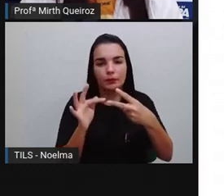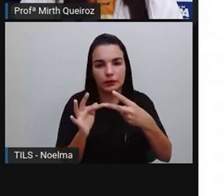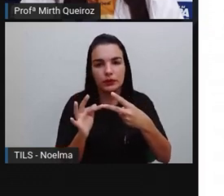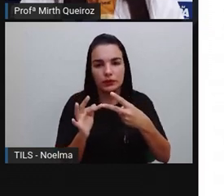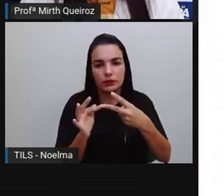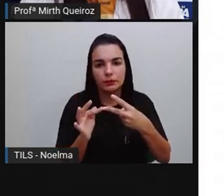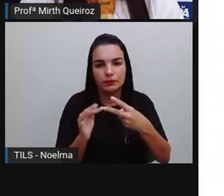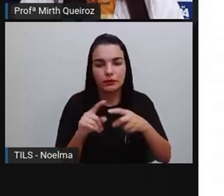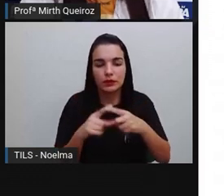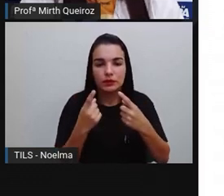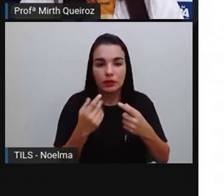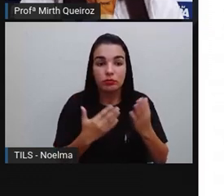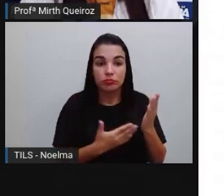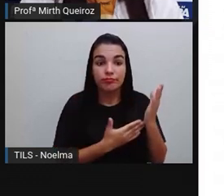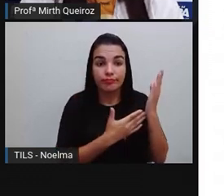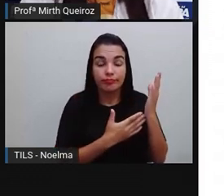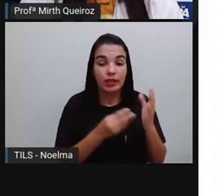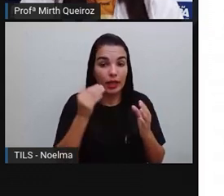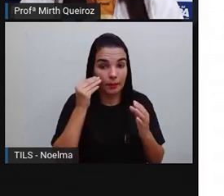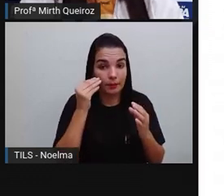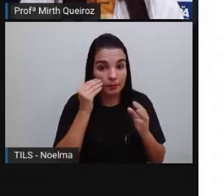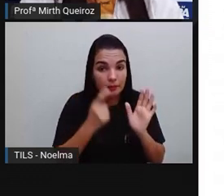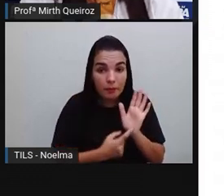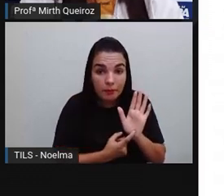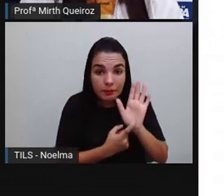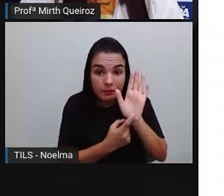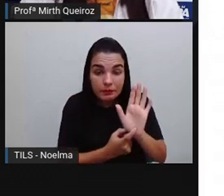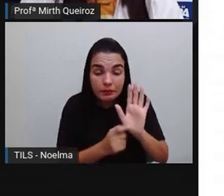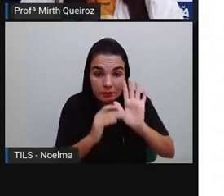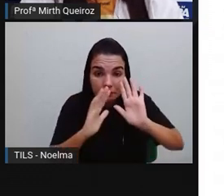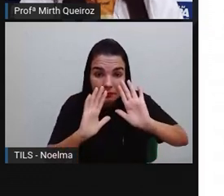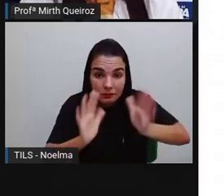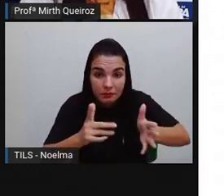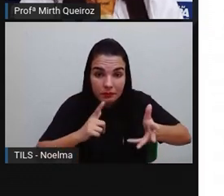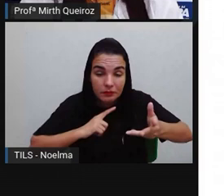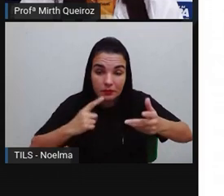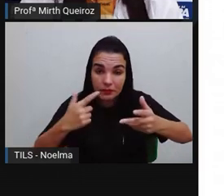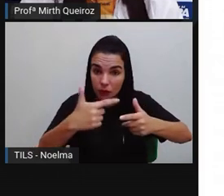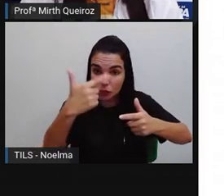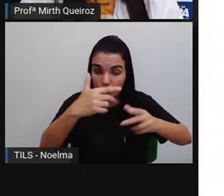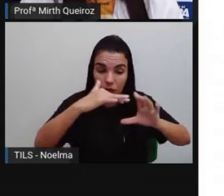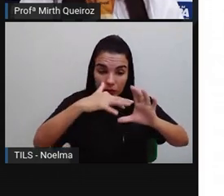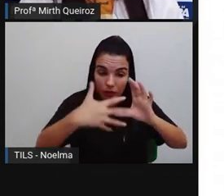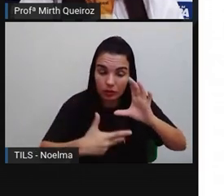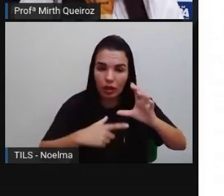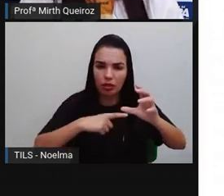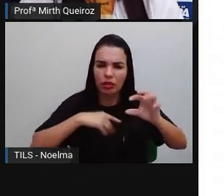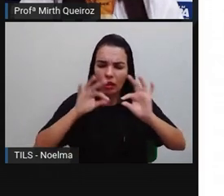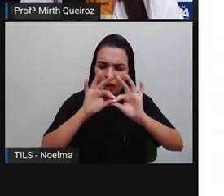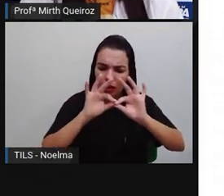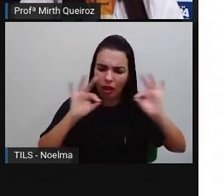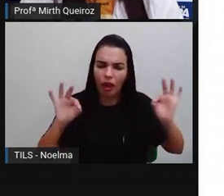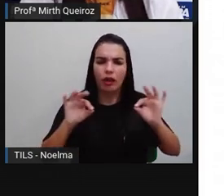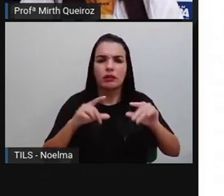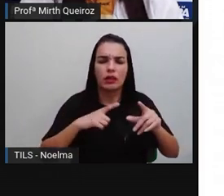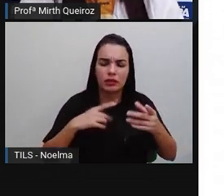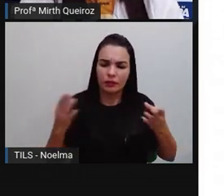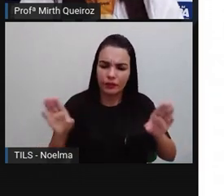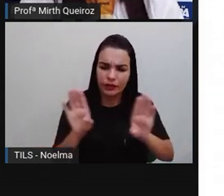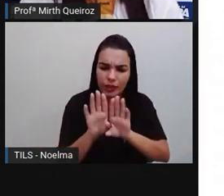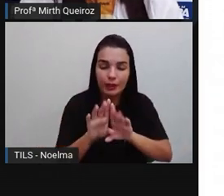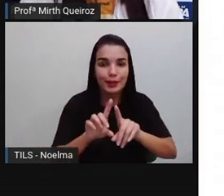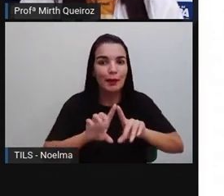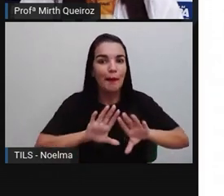polígono, essa figura ela vai apresentar, ela é fechada, ela é formada por segmentos de reta, mas o fato de haver